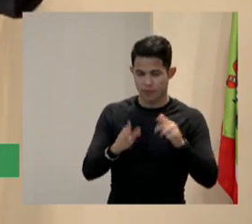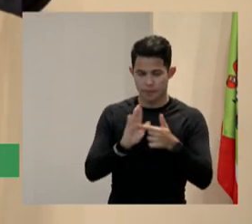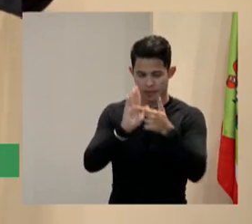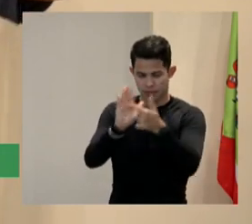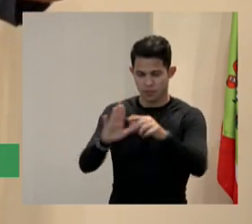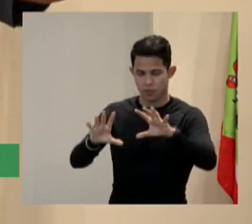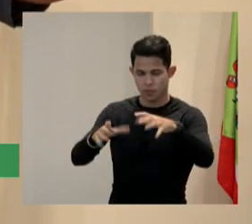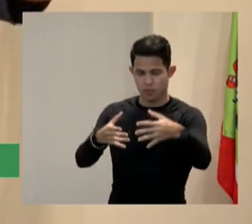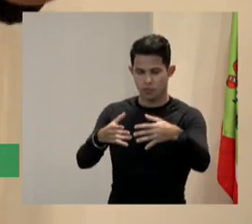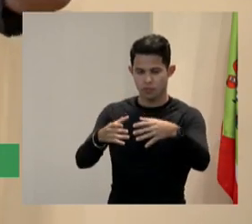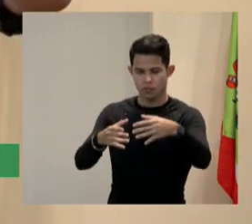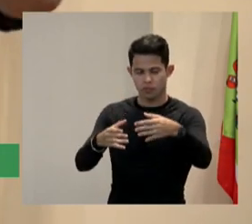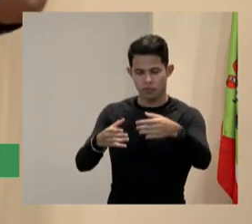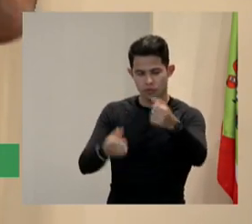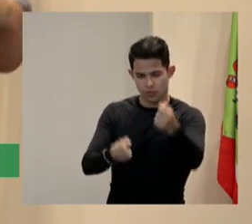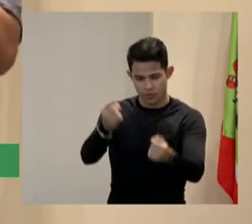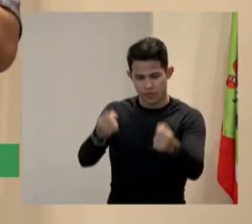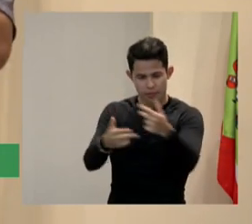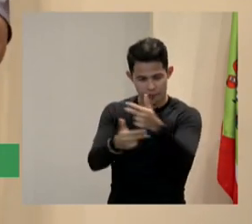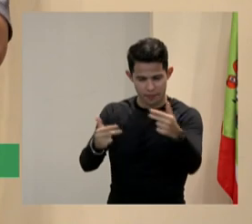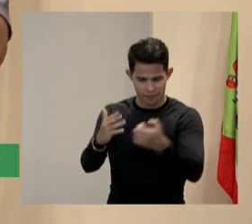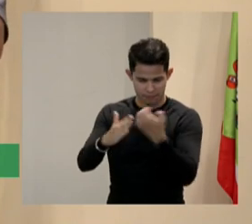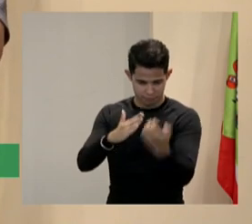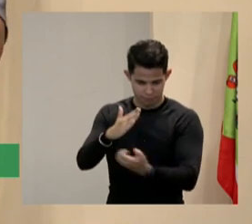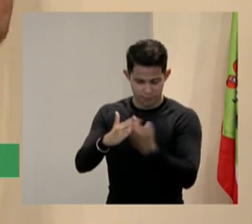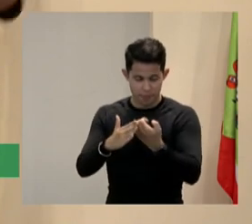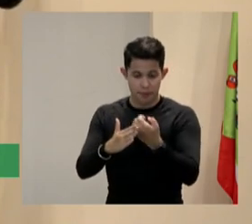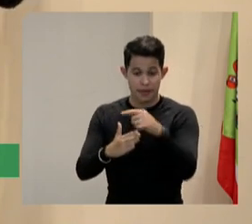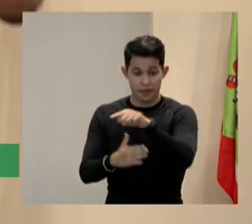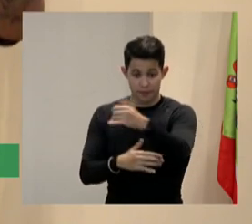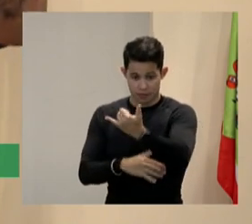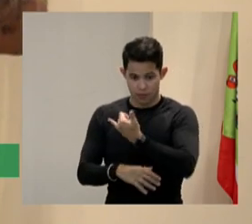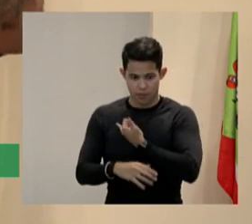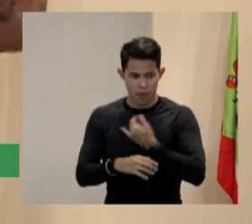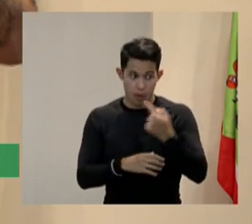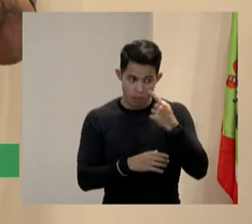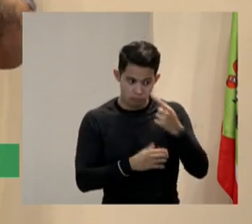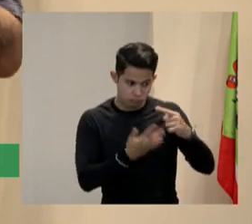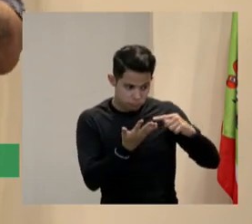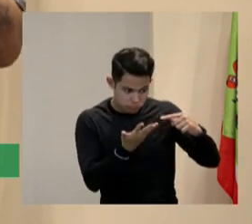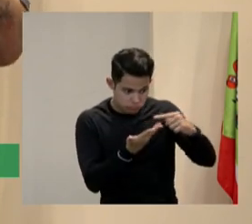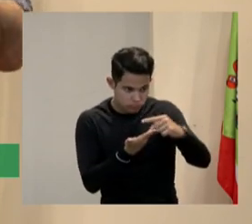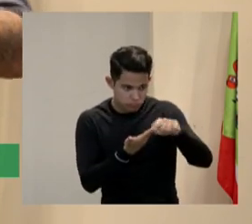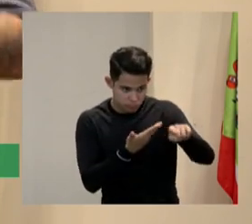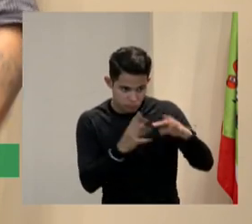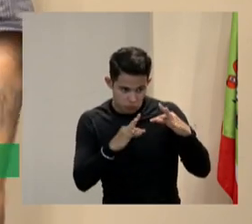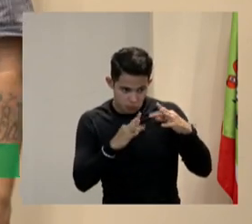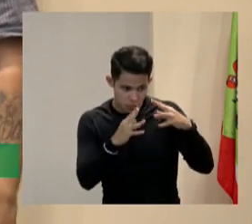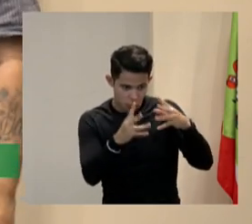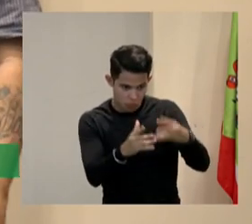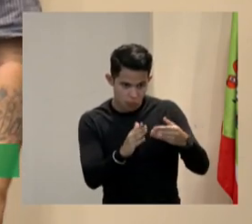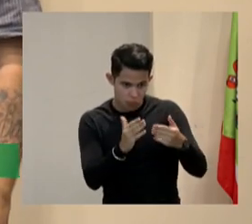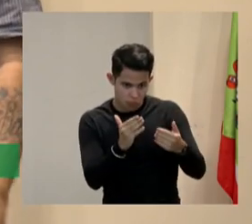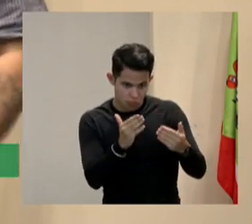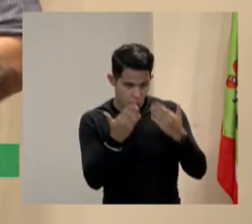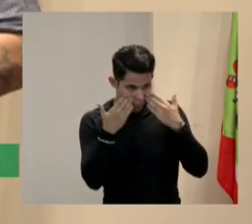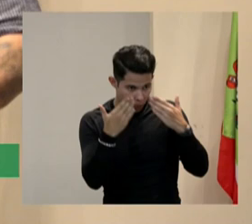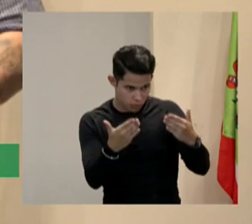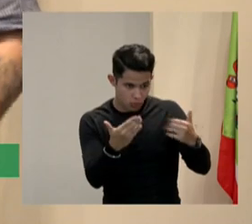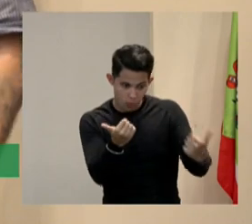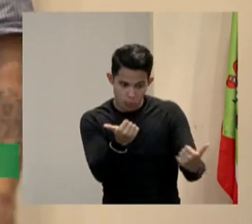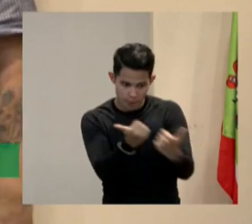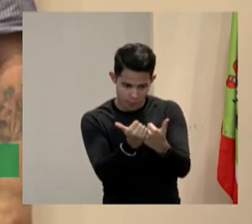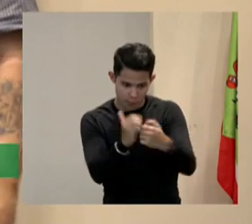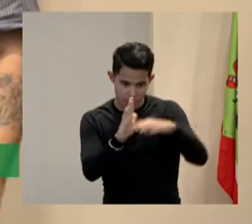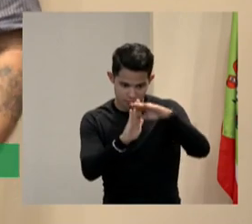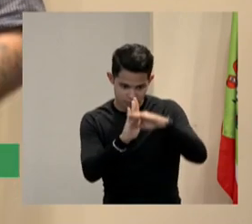Brasil e ele falou olha de tudo que vocês me mostraram a questão da mentoria tem que acontecer ele foi